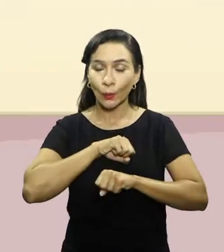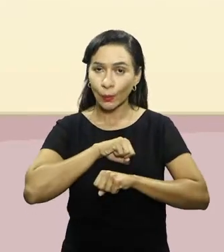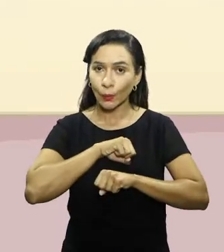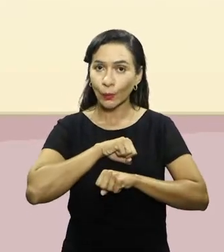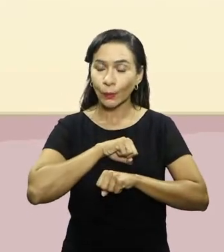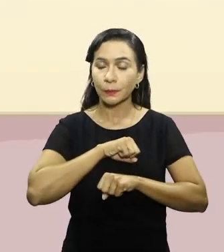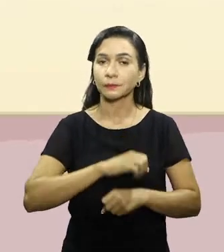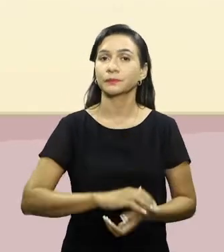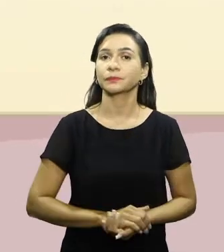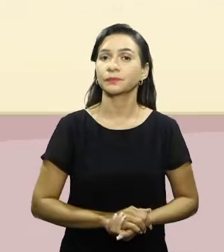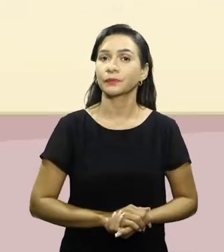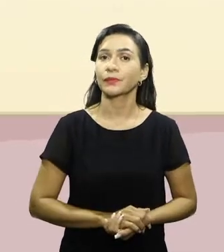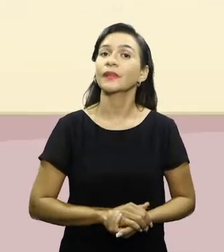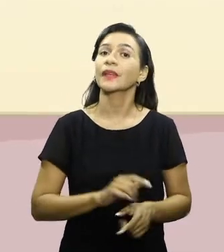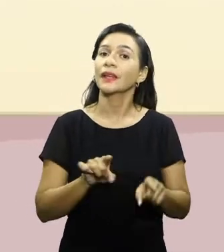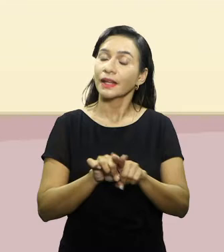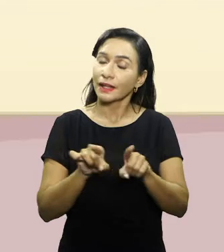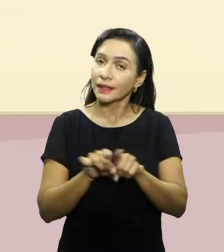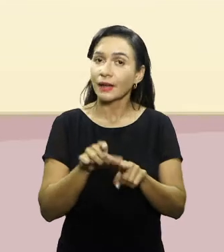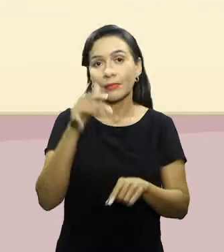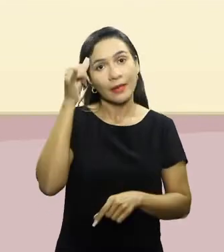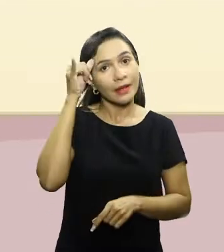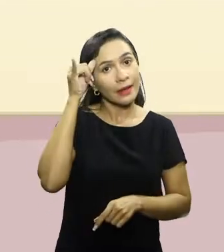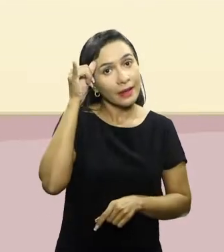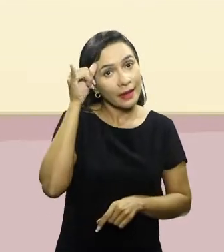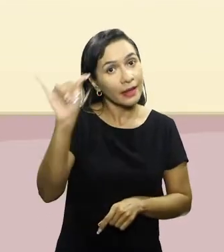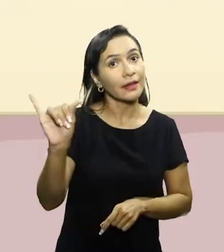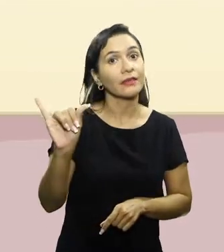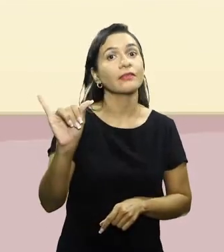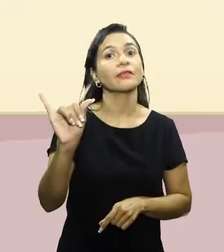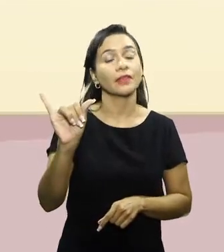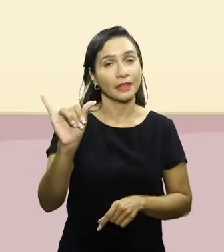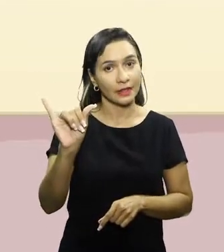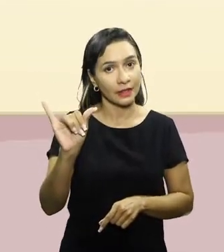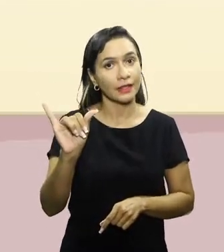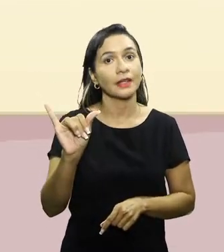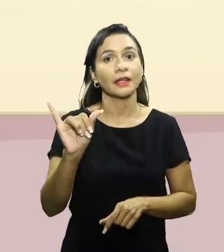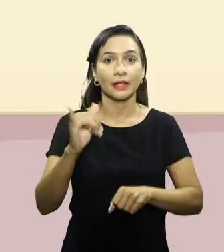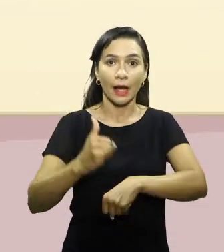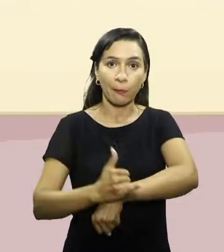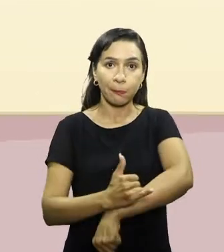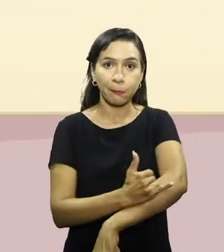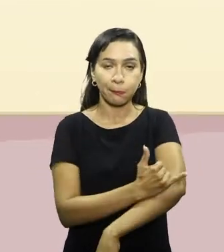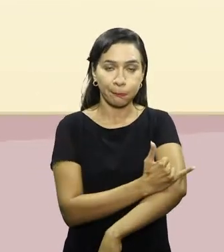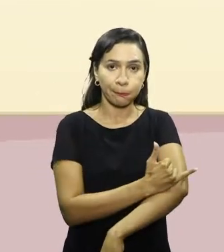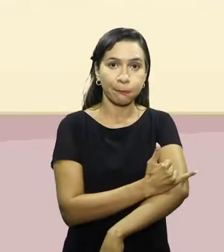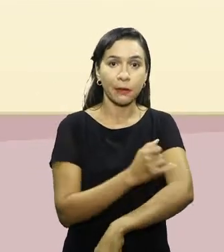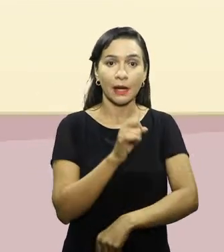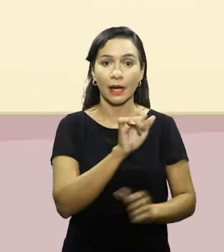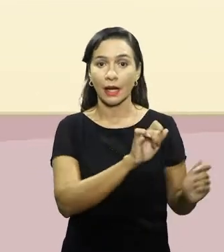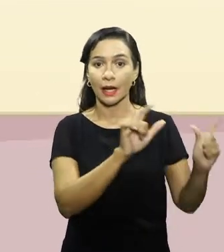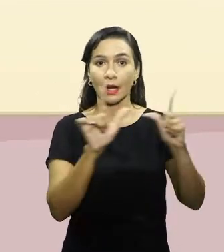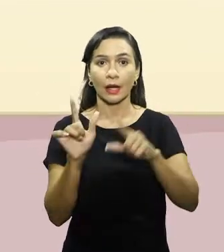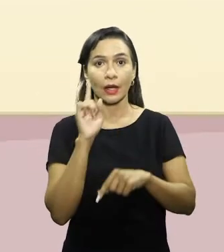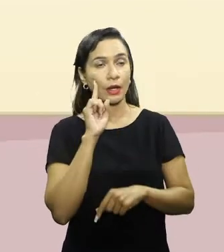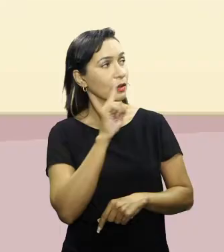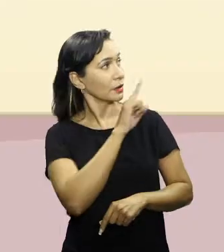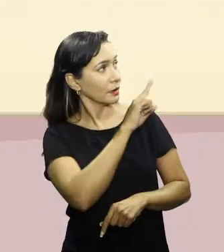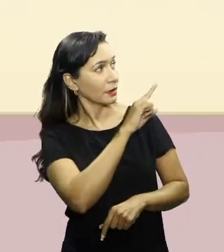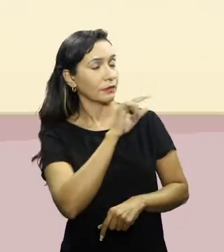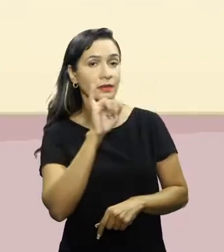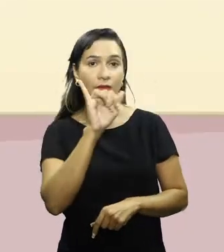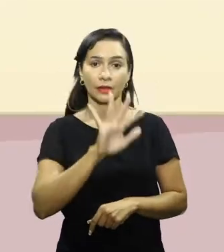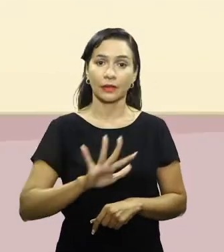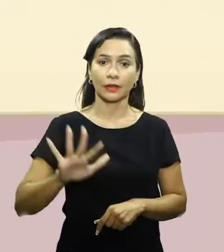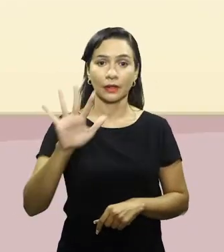transmissíveis, além da prevenção da incidência da obesidade. Nesse slide está sendo mostrado do lado direito